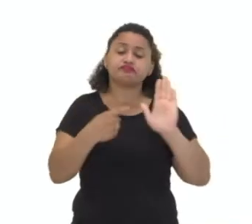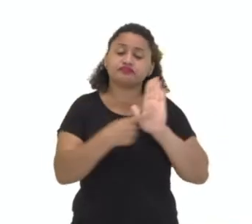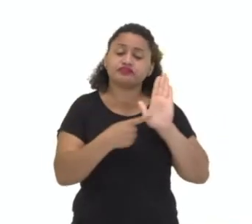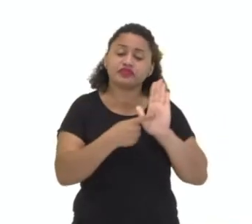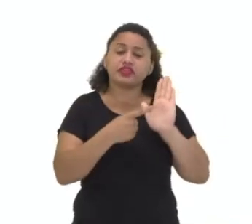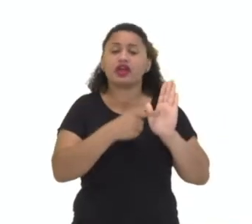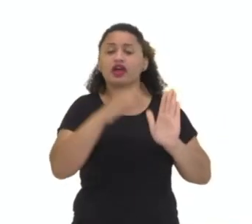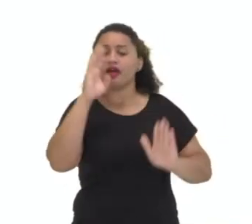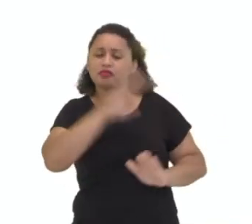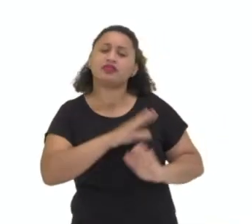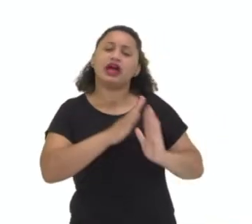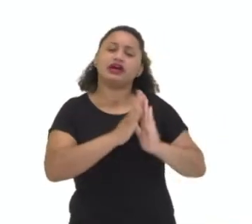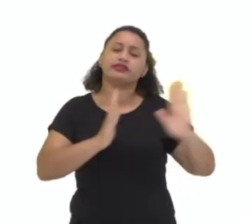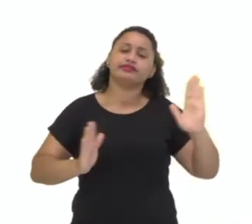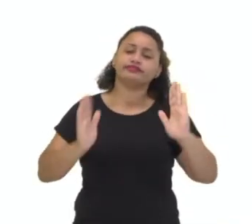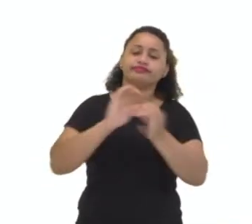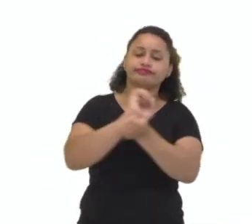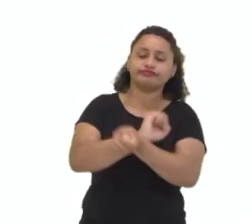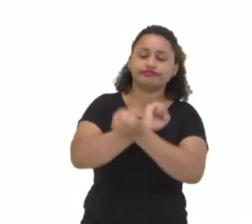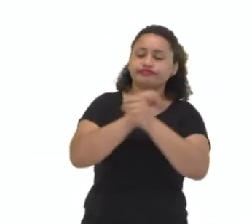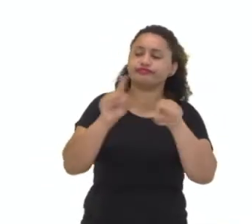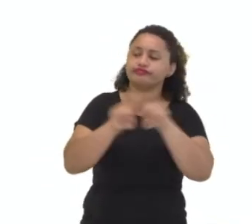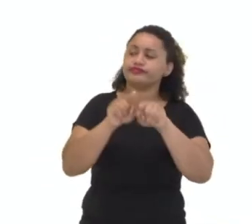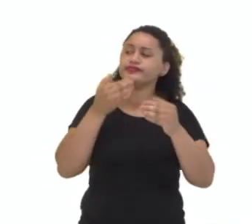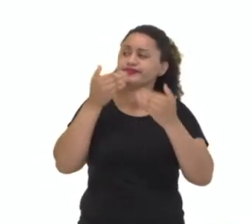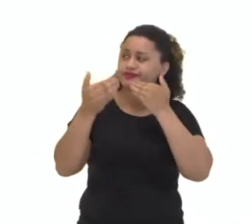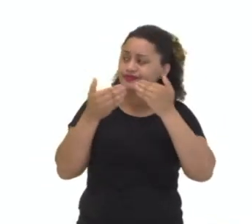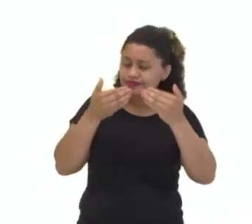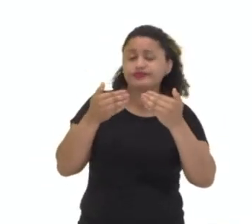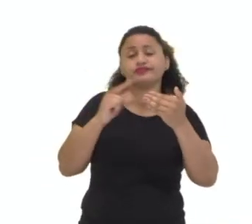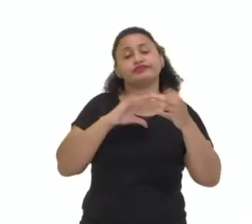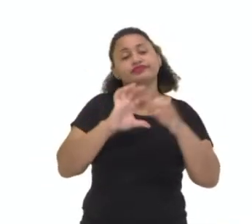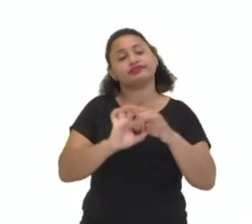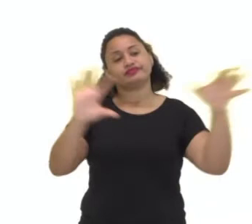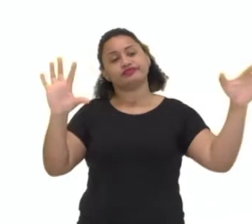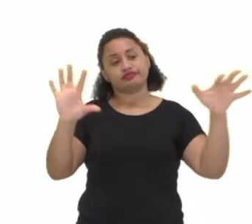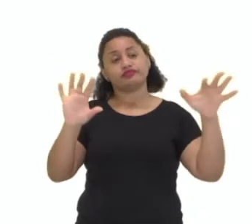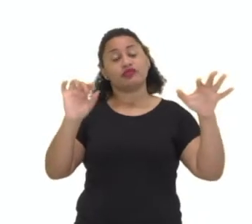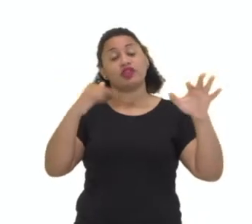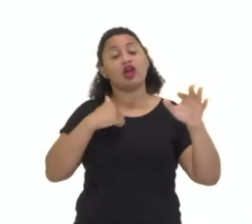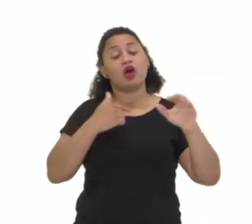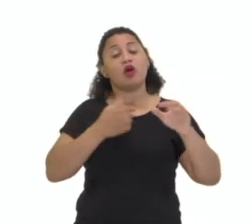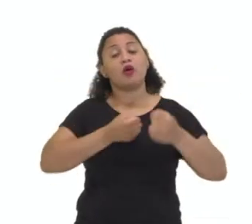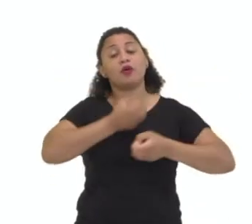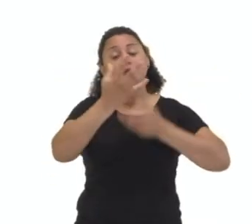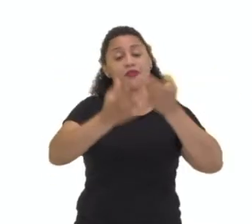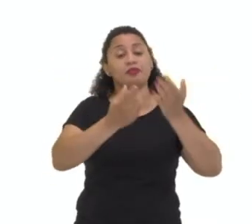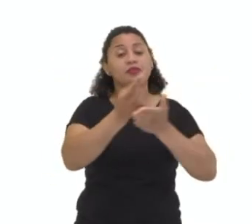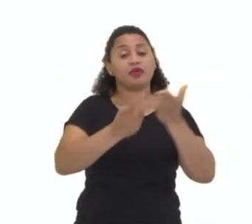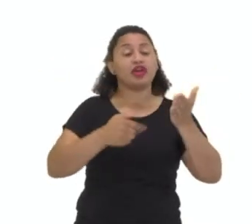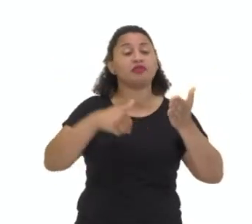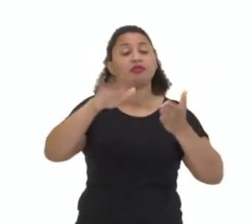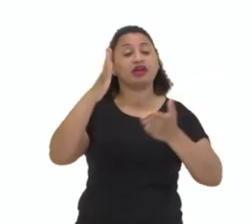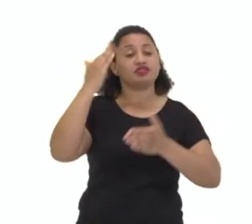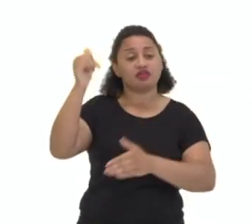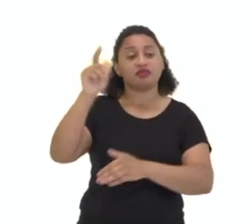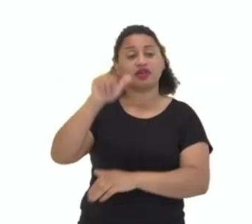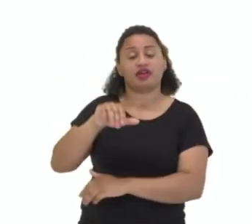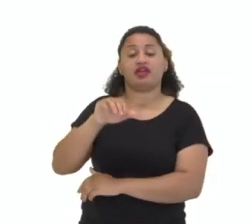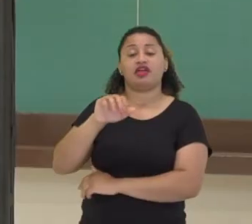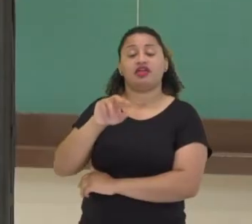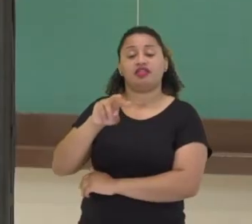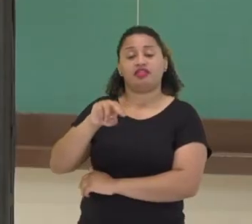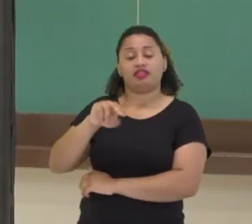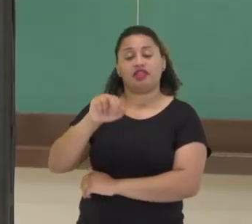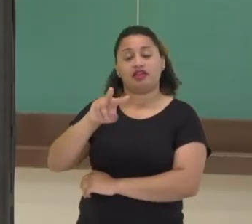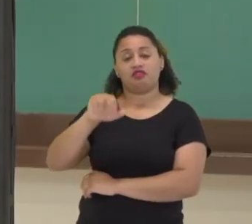crueldade da escravidão e clamando pela liberdade. Seu poema abolicionista mais famoso é o Navio Negreiro. Então, uma síntese